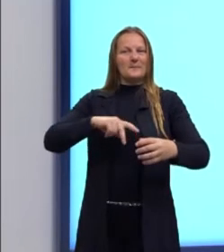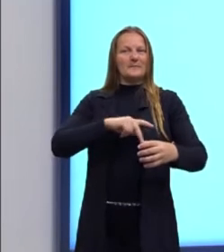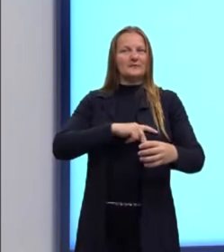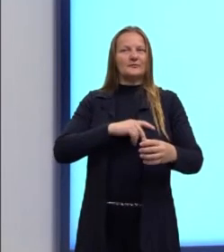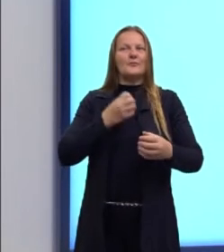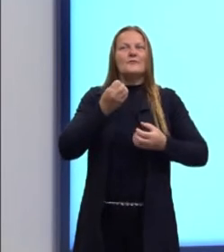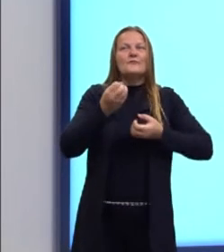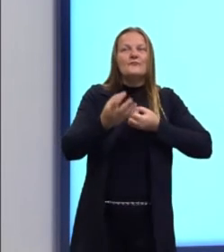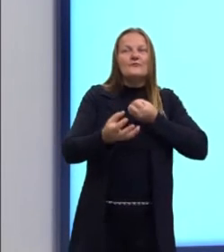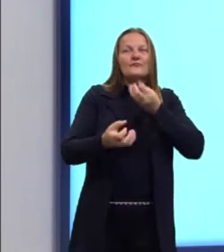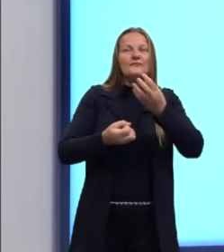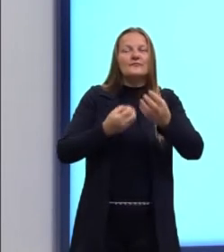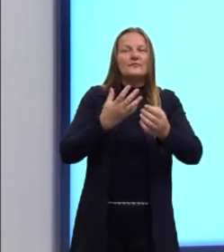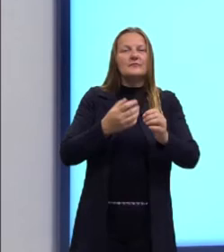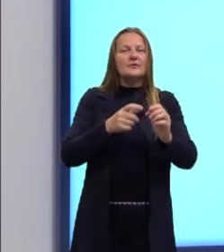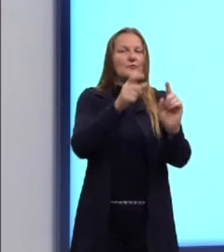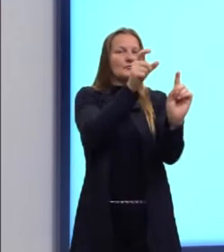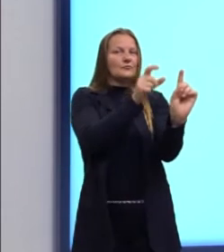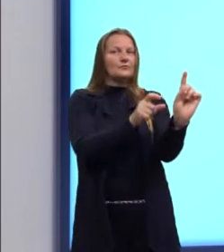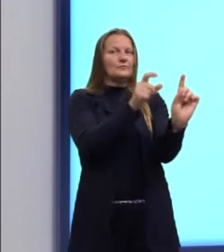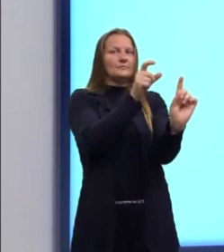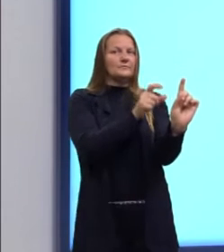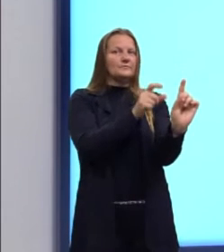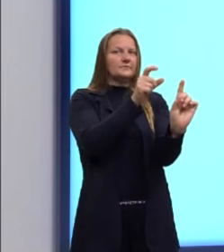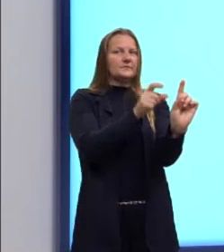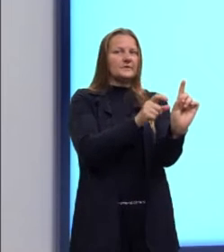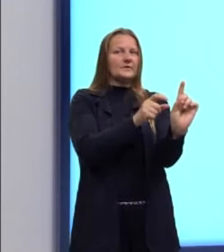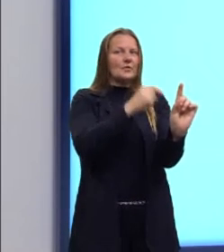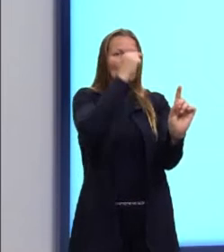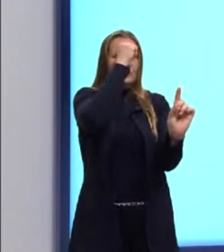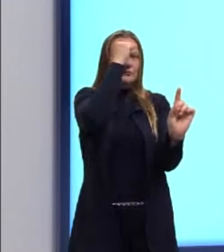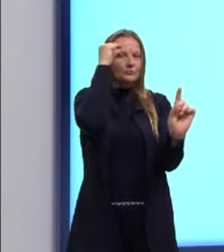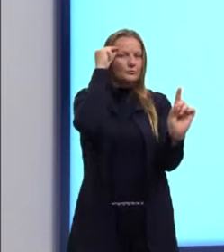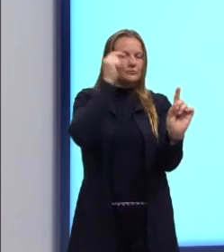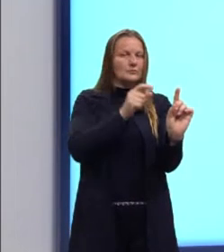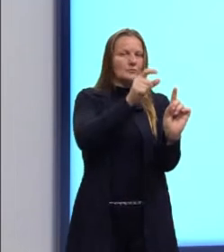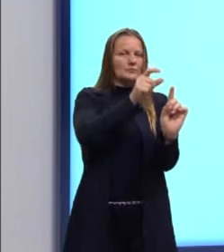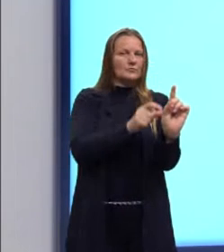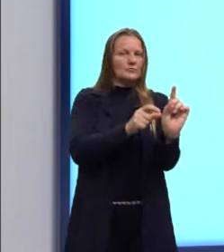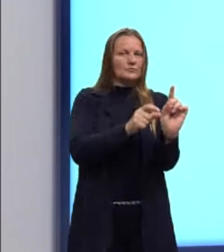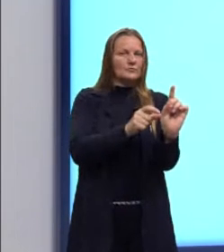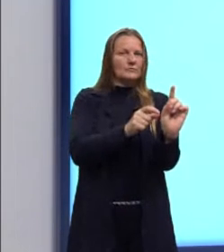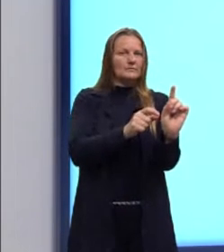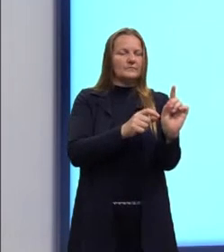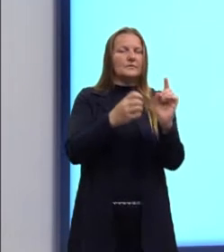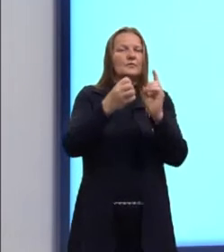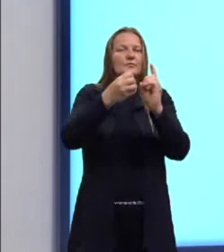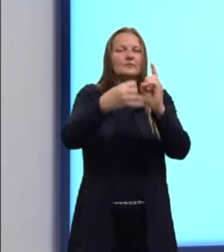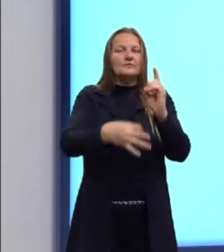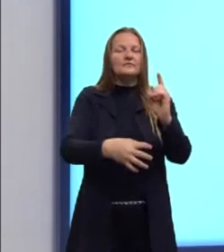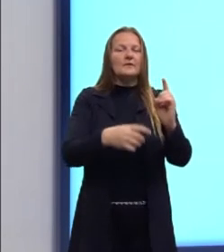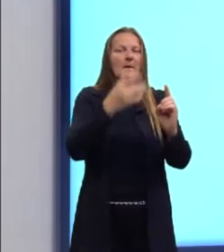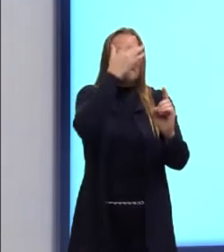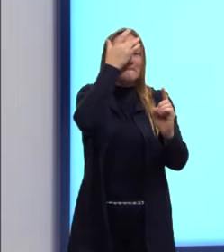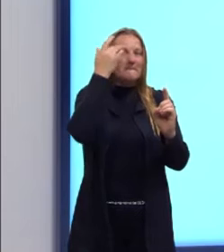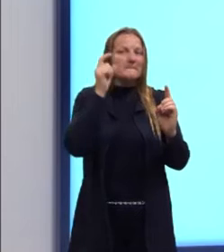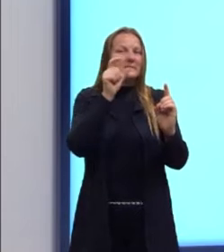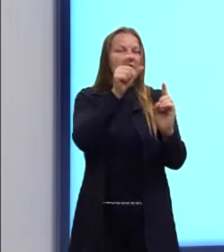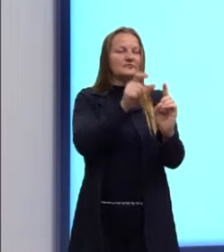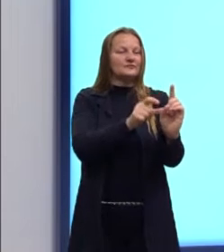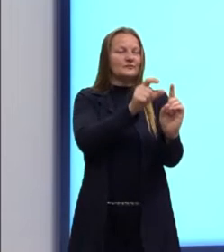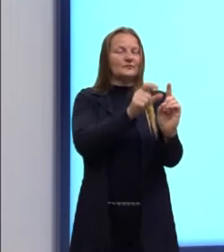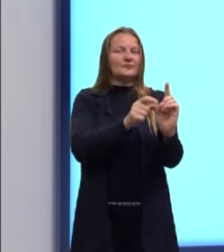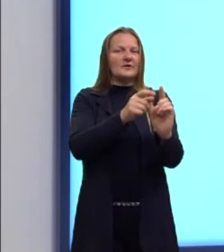um certo estereótipo das pessoas que pertencem a esse grupo. Coloca como uma pessoa que